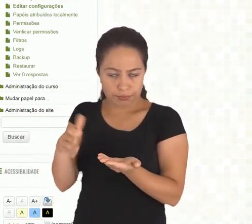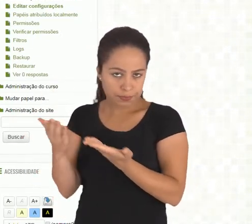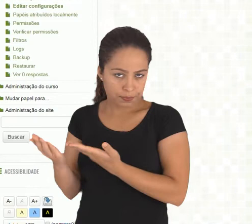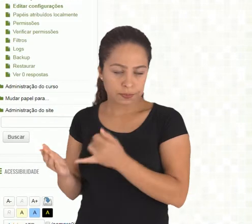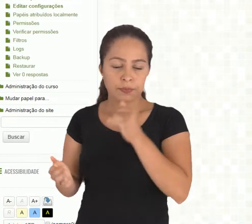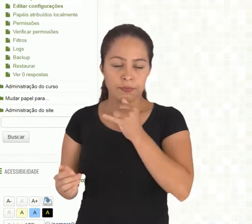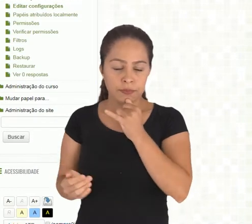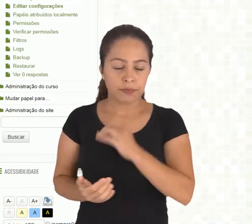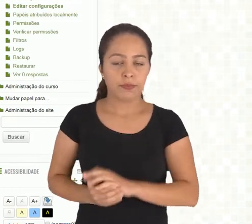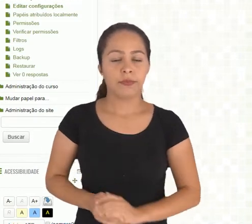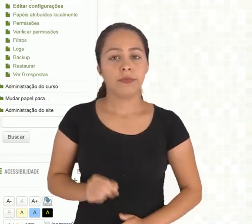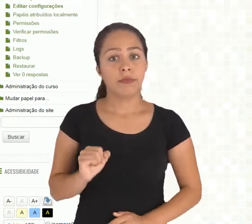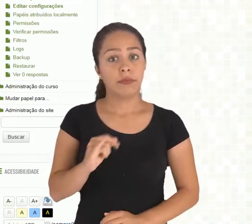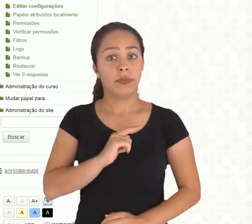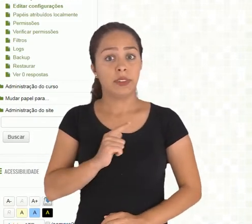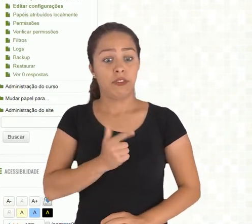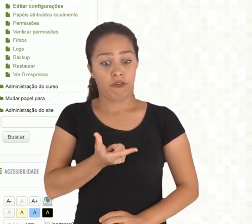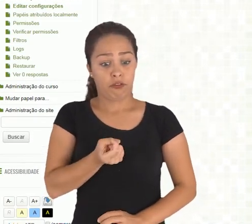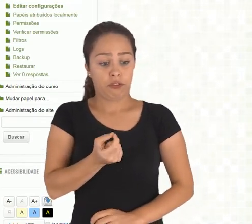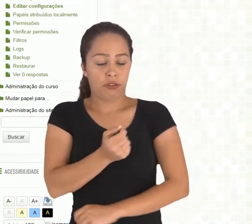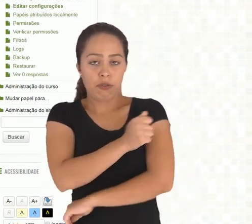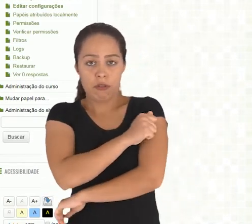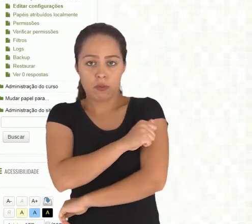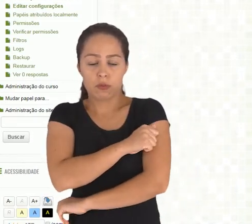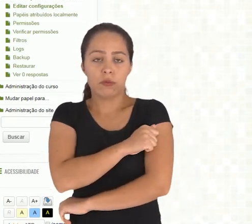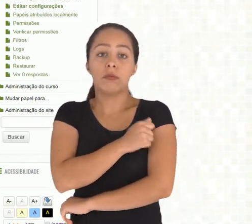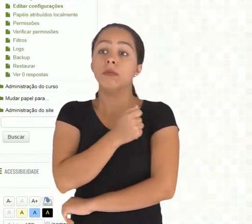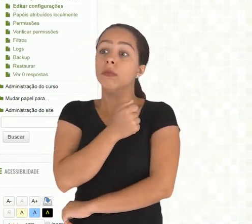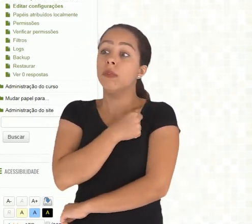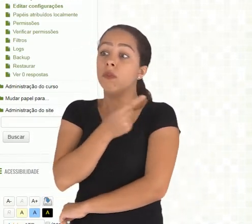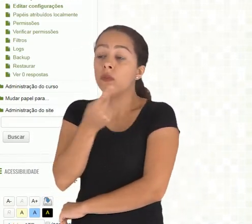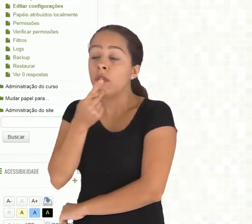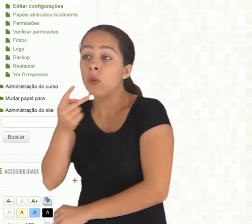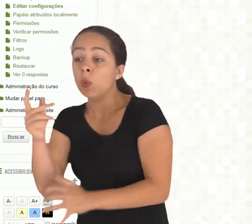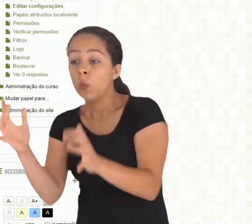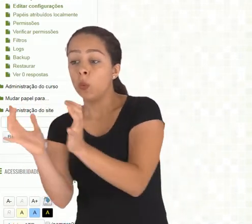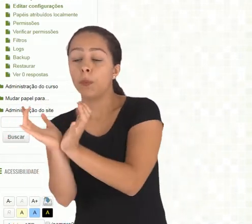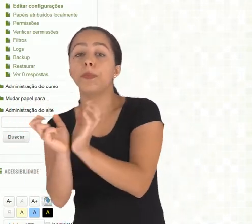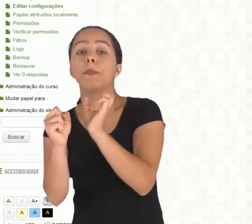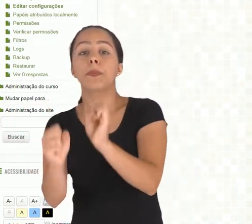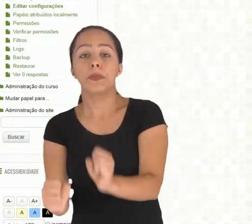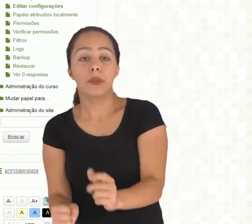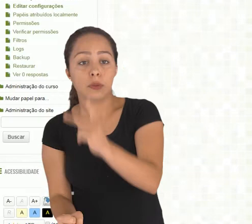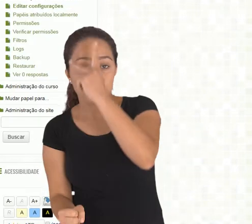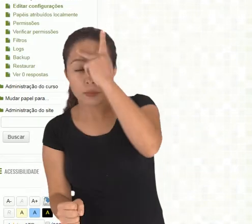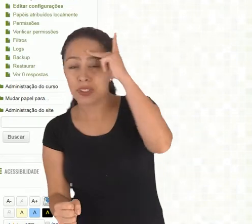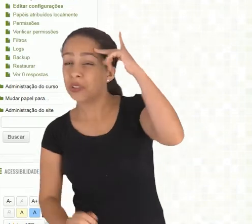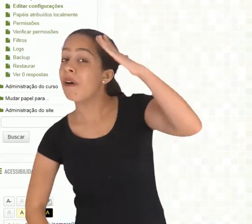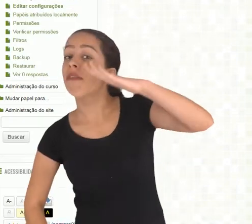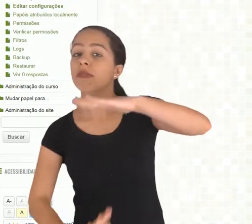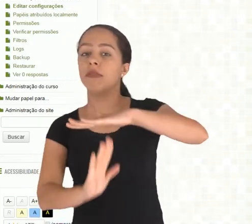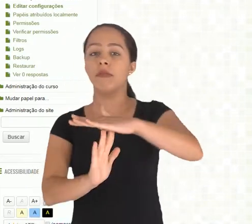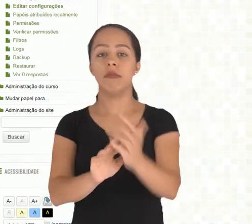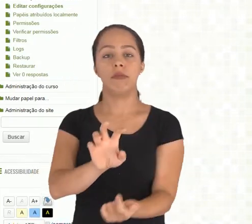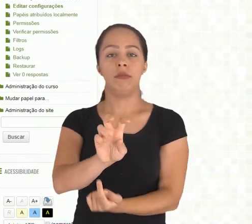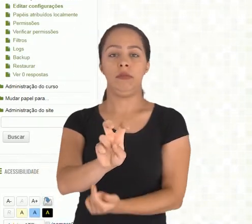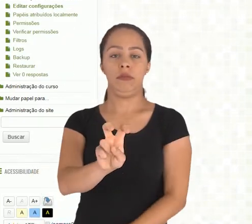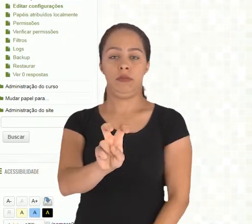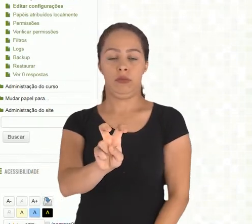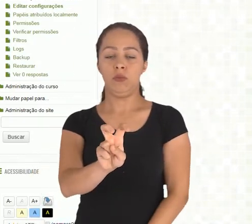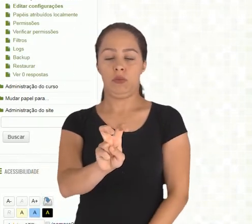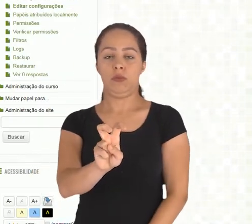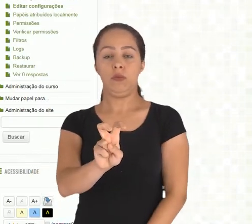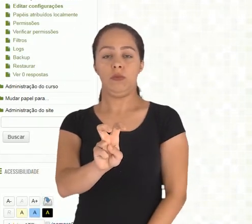esmeralda, berilo, ametista e rubi. E para cada grupo, digamos que eu tenha 20 alunos, eu estou dando a opção de cada grupo ter no